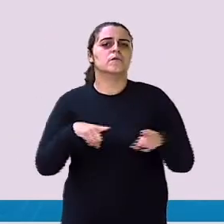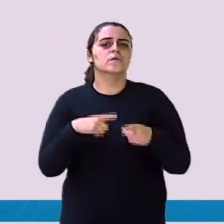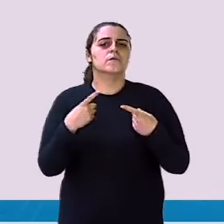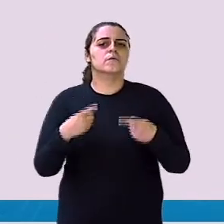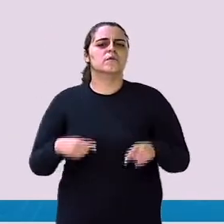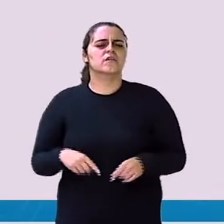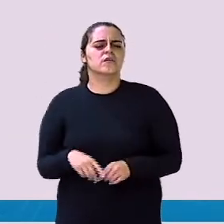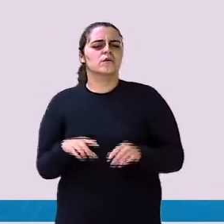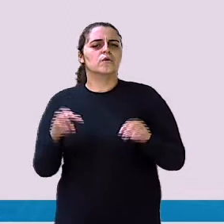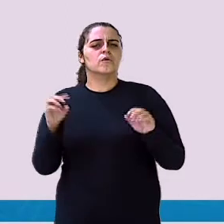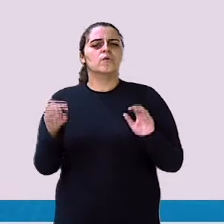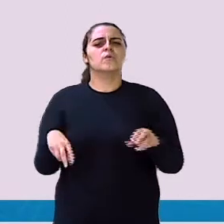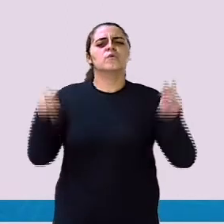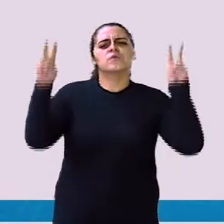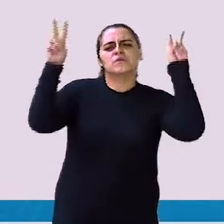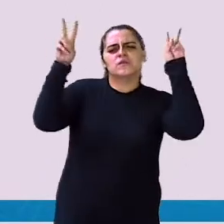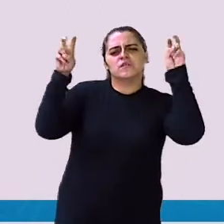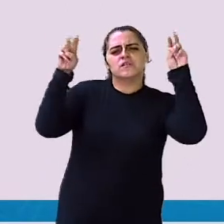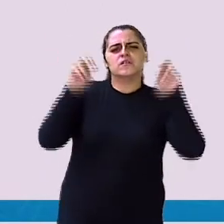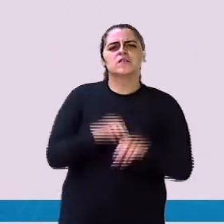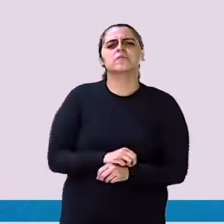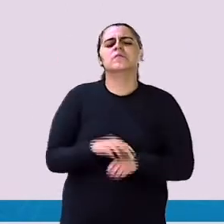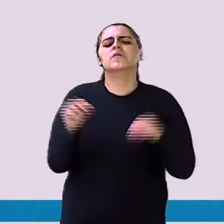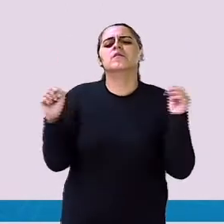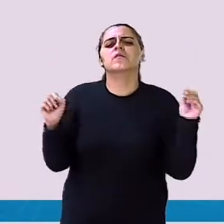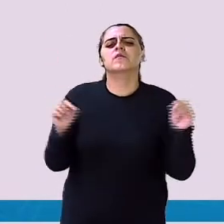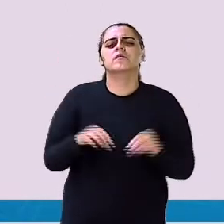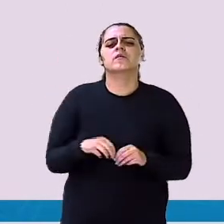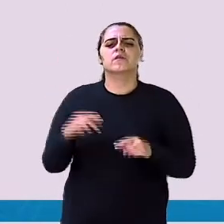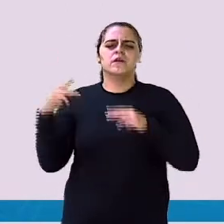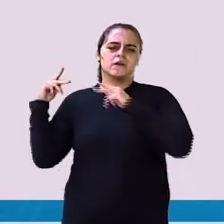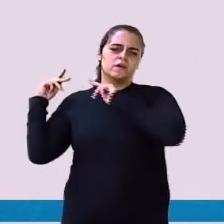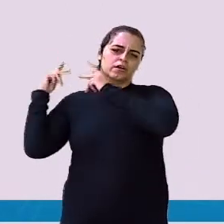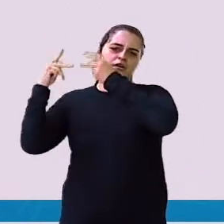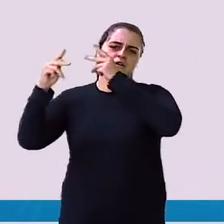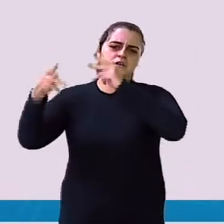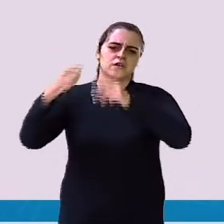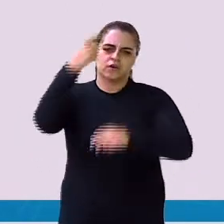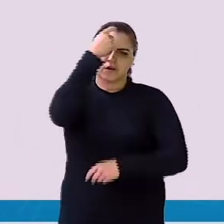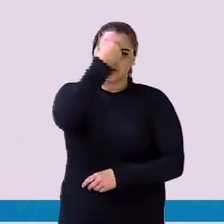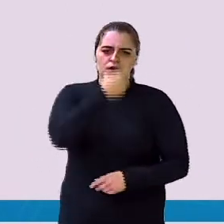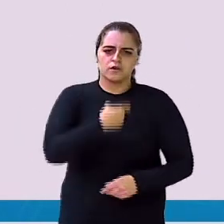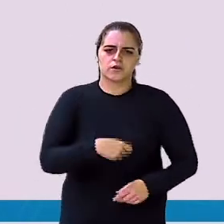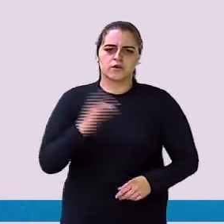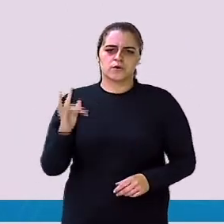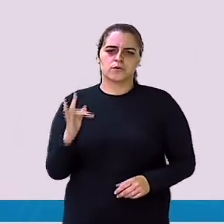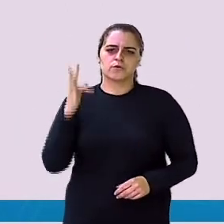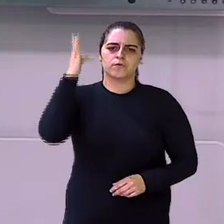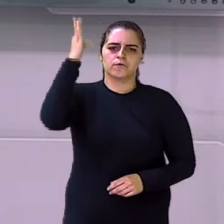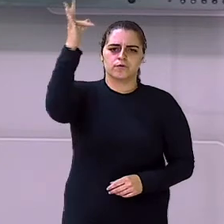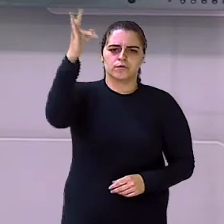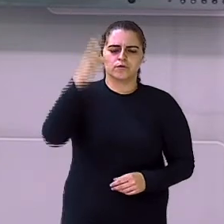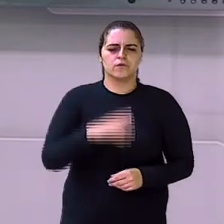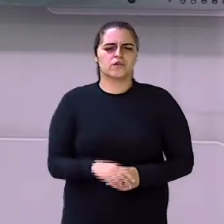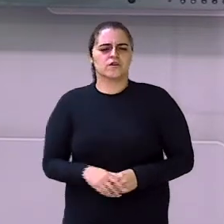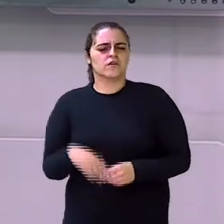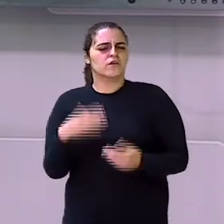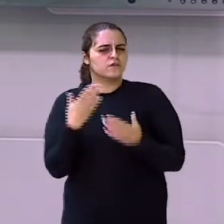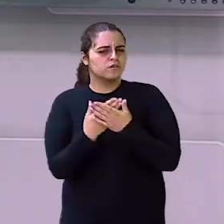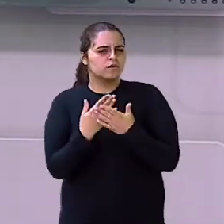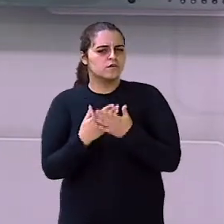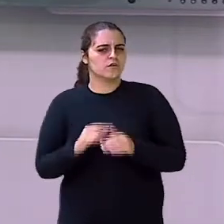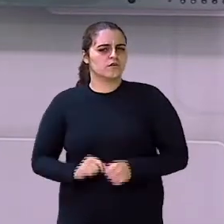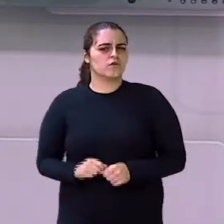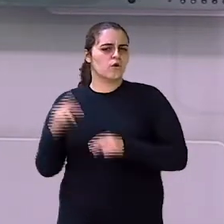A letra, o tema da música, né? O nome da música chama Herdeiros do futuro Então, estudantes O